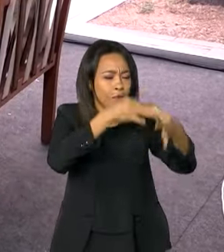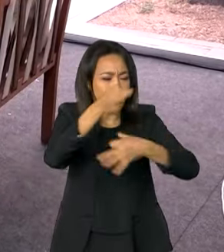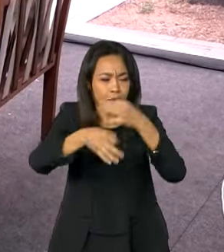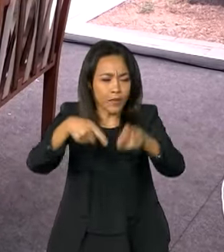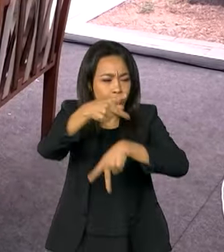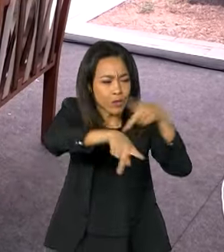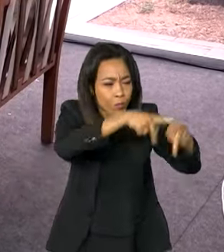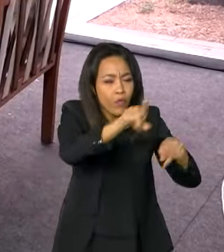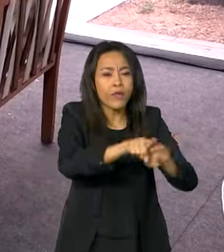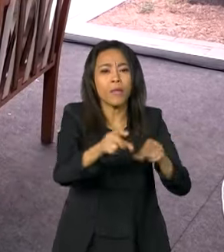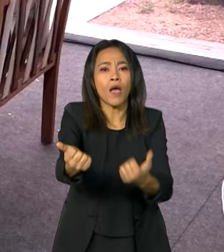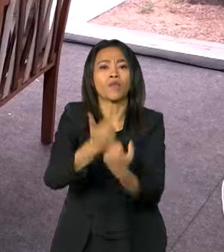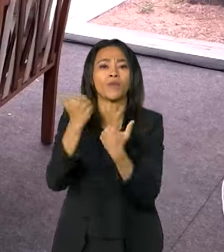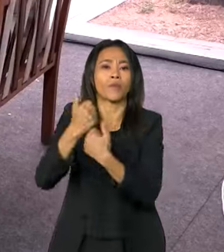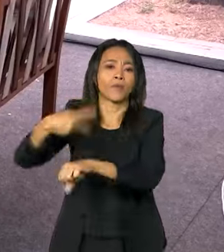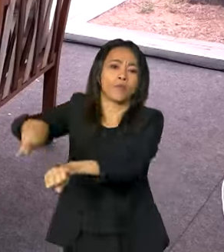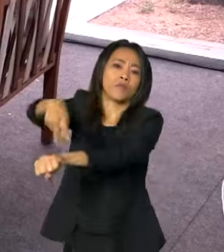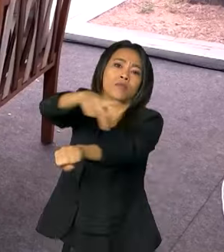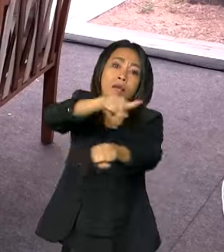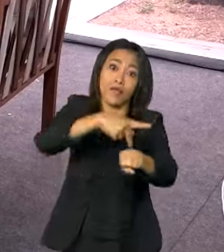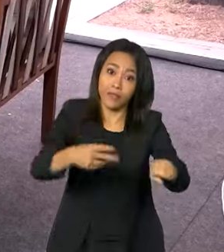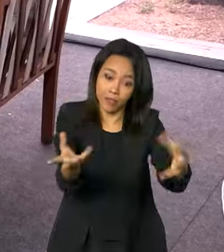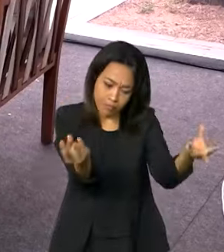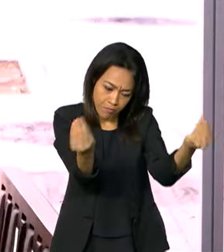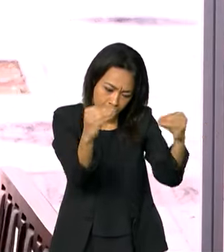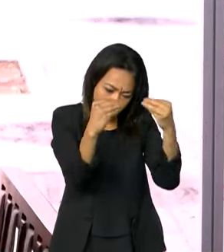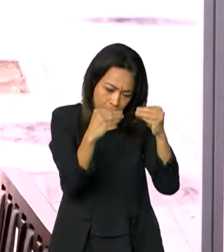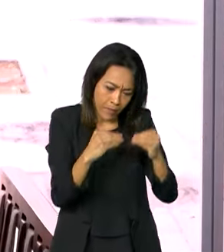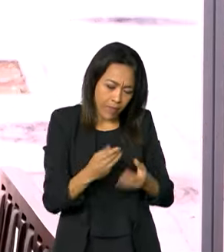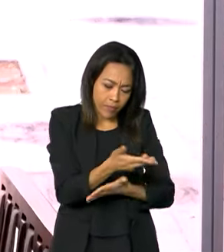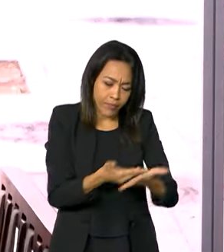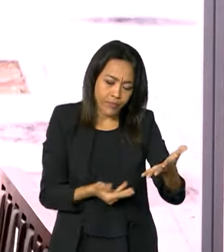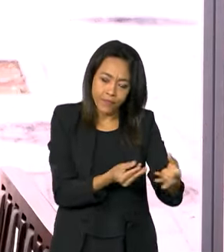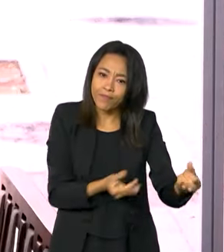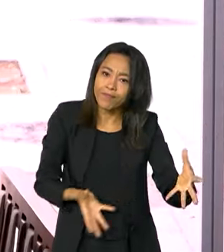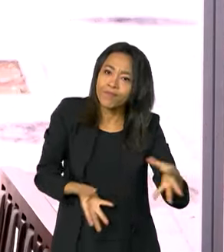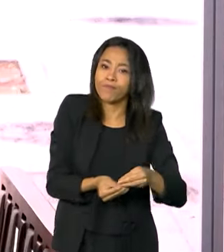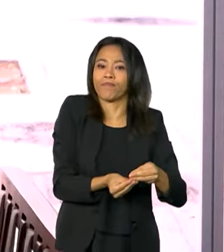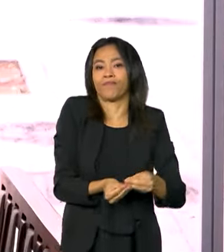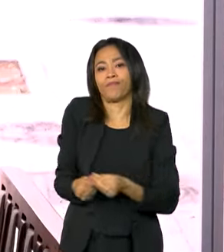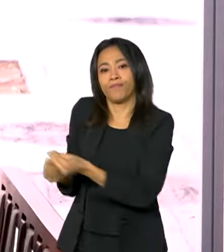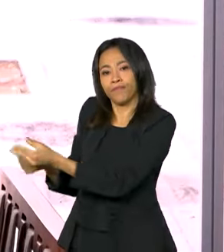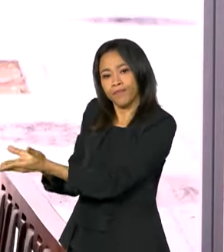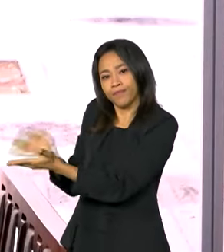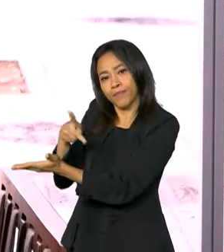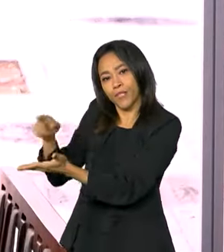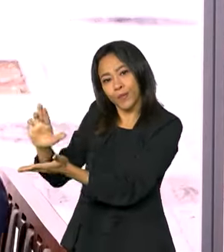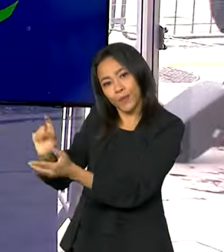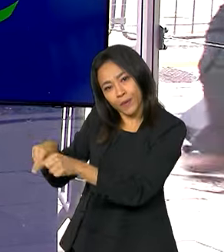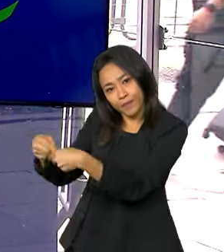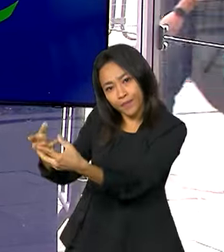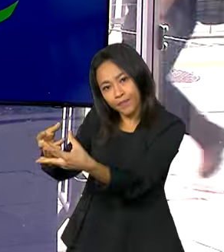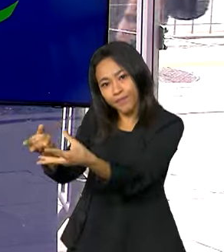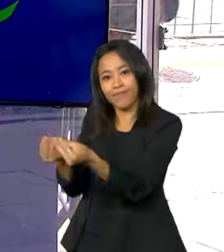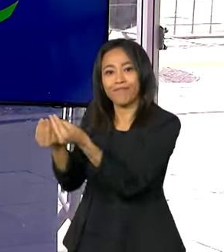dos países do G20, que vai entregar esse documento síntese para o presidente Lula e para o presidente da África do Sul.